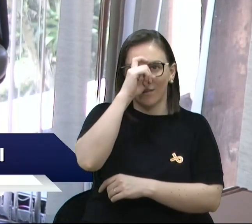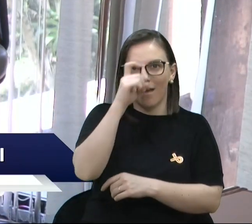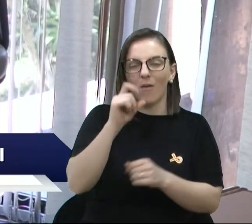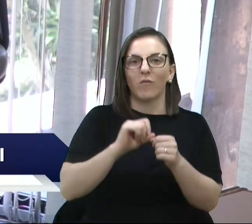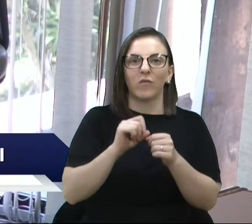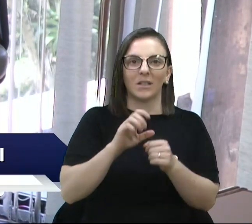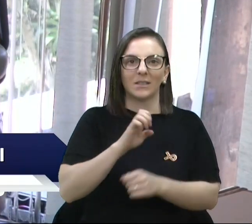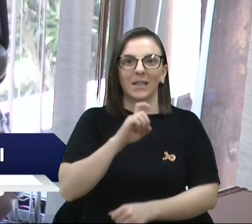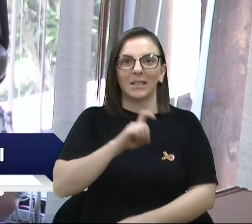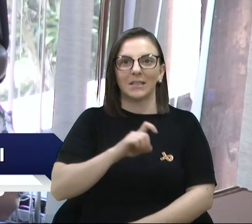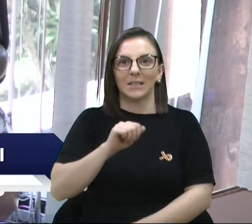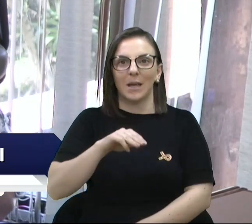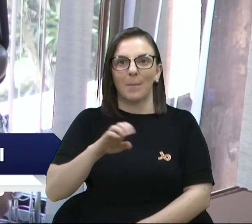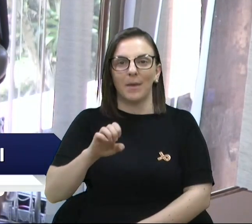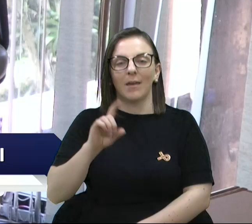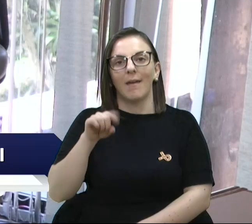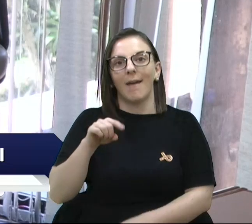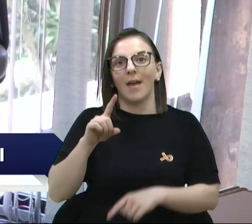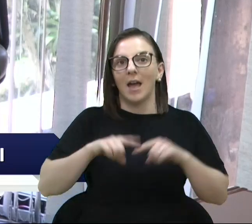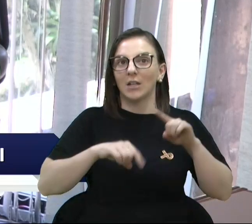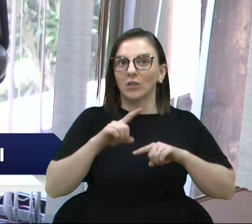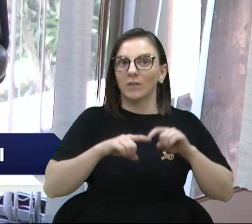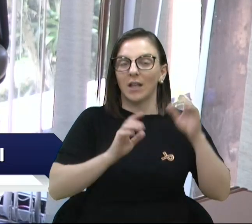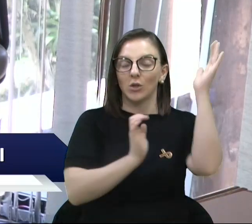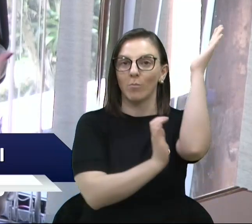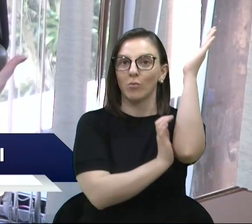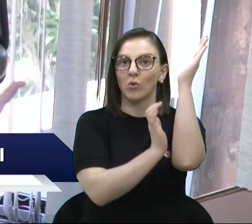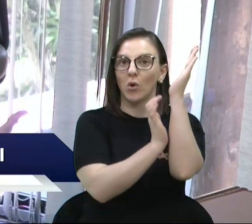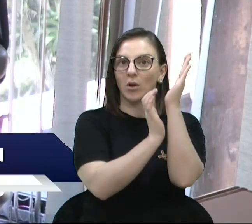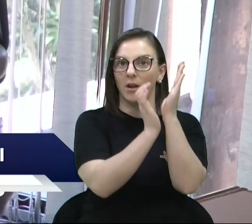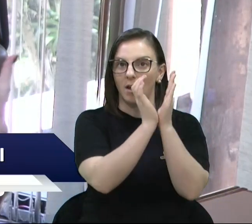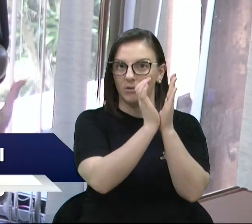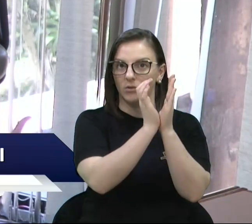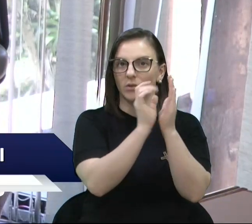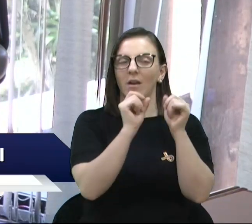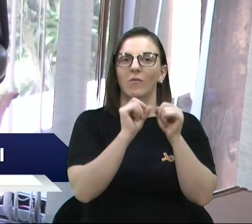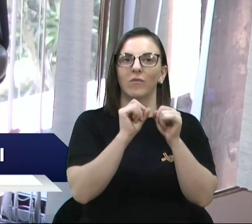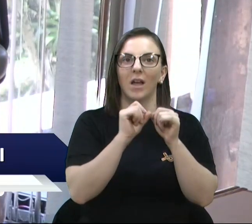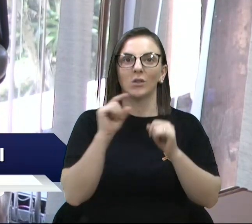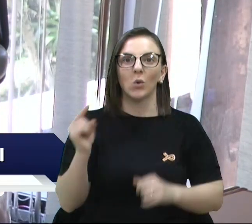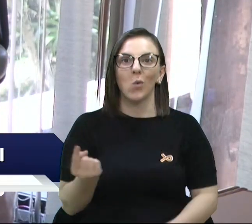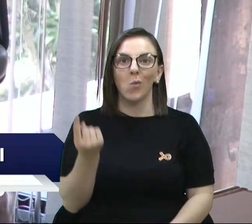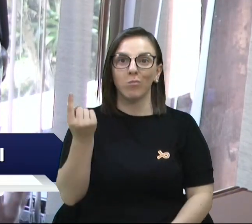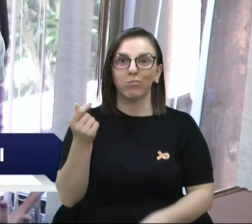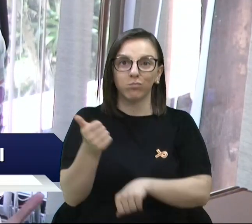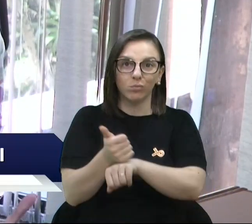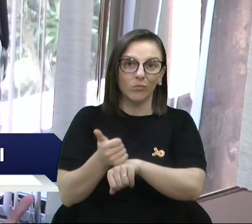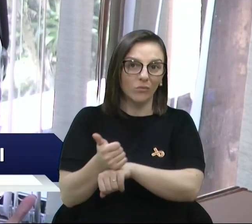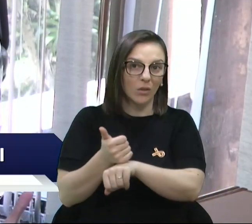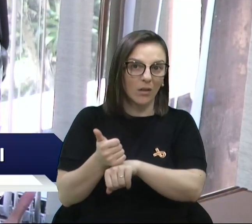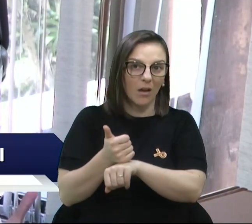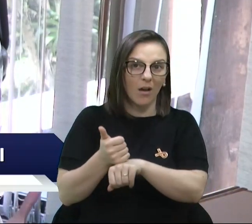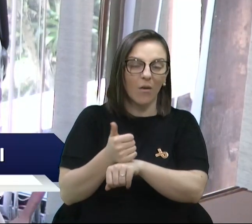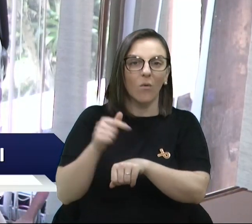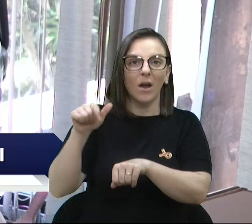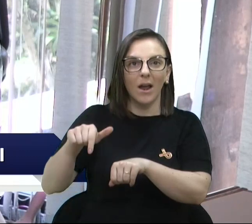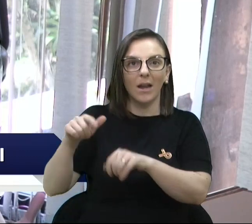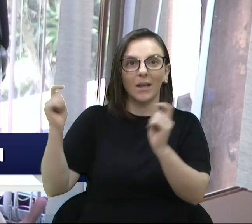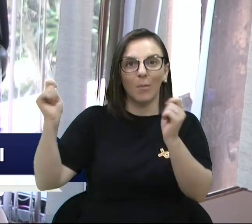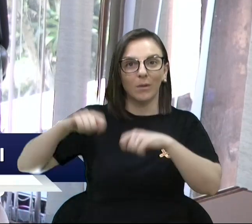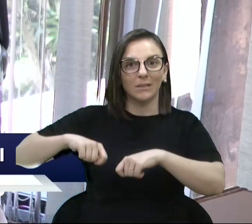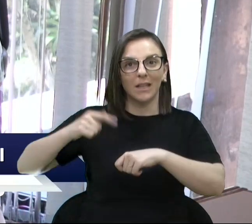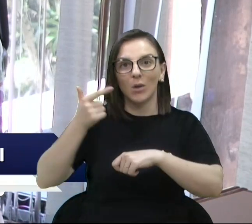exame. Então, é uma atividade meramente burocrática executada por um profissional habilitado para fazer outras